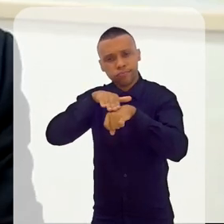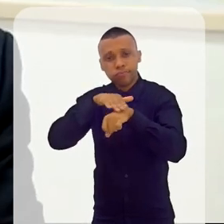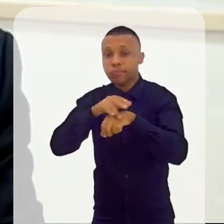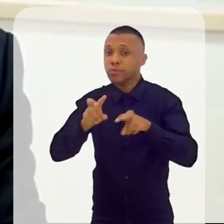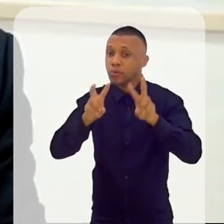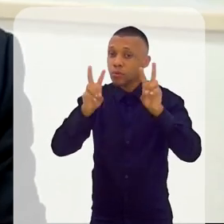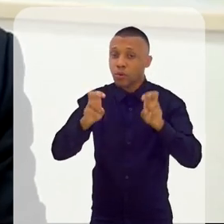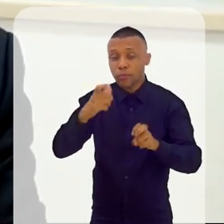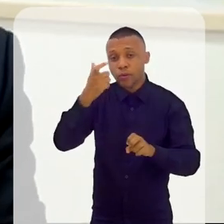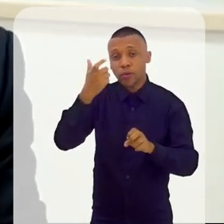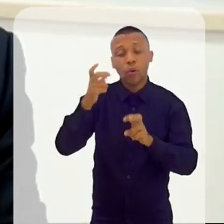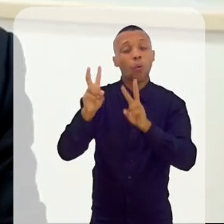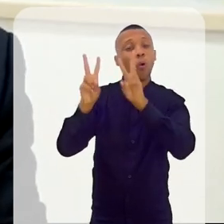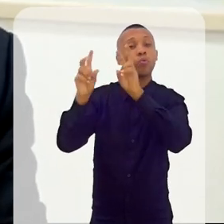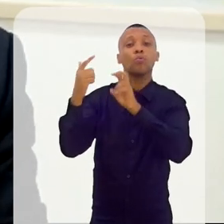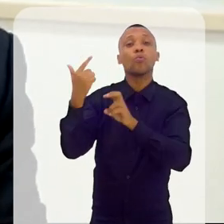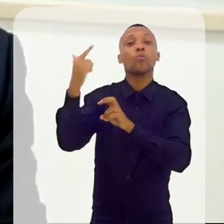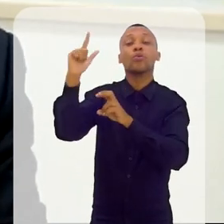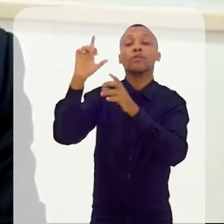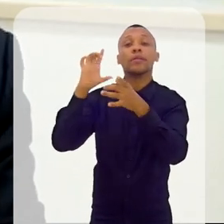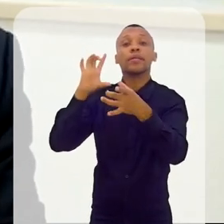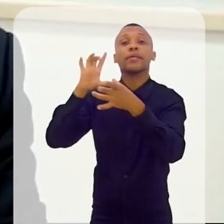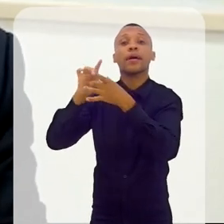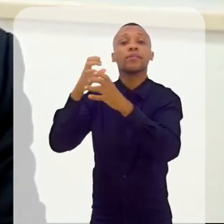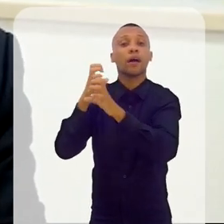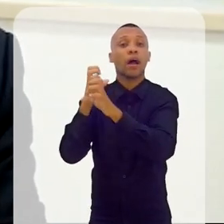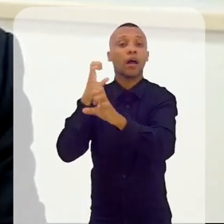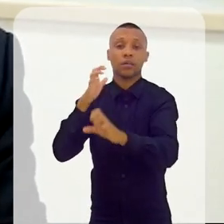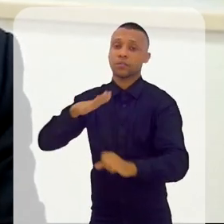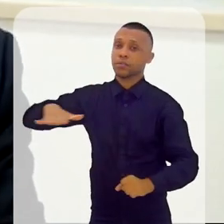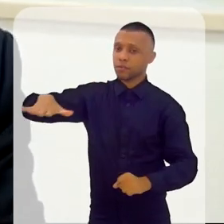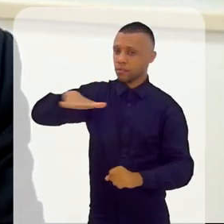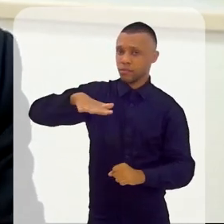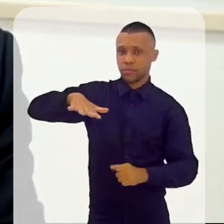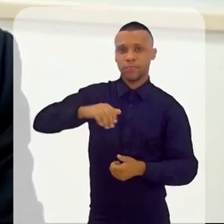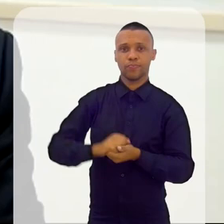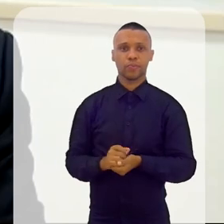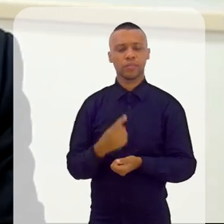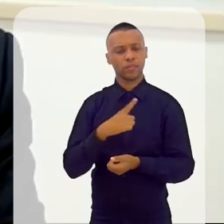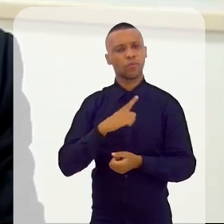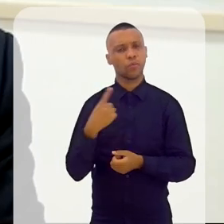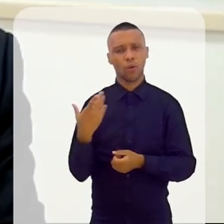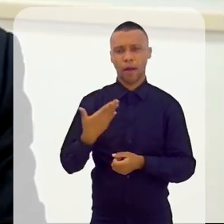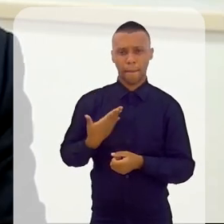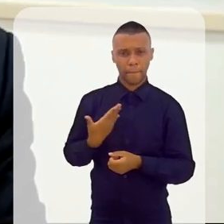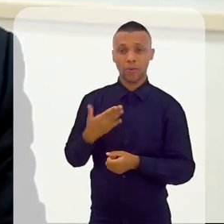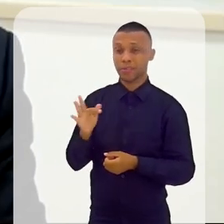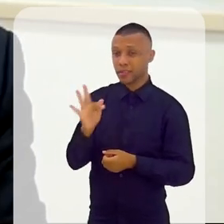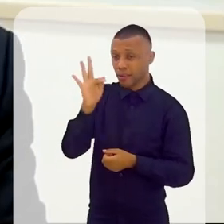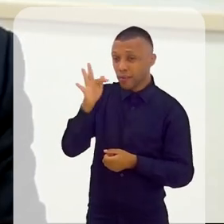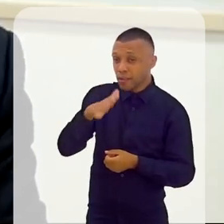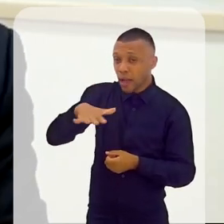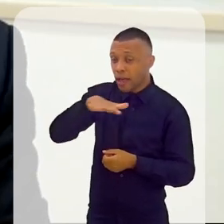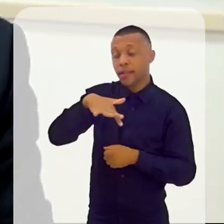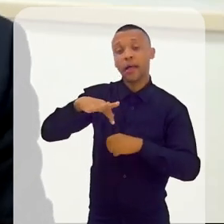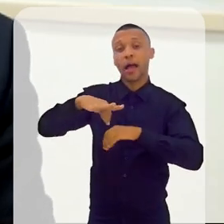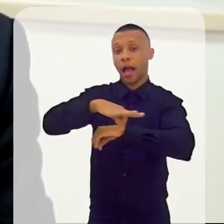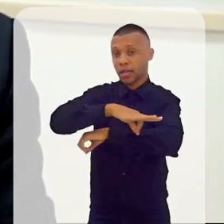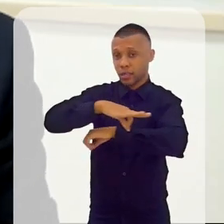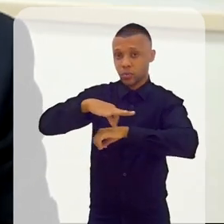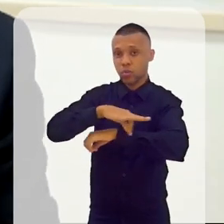sobre um outro assunto, mas ligado à engenharia, e um estagiário meu da faculdade, da área de arquitetura,